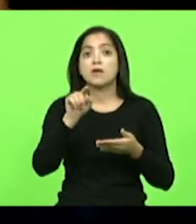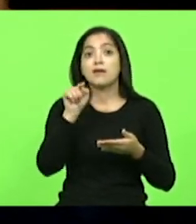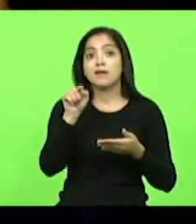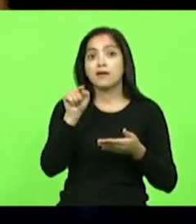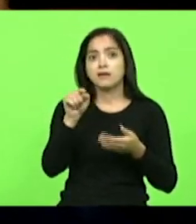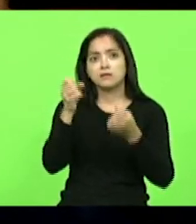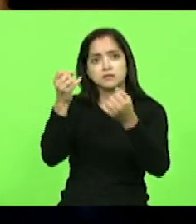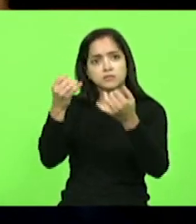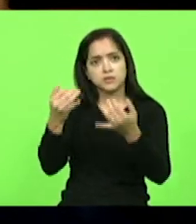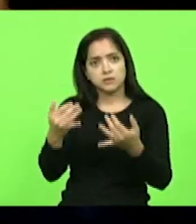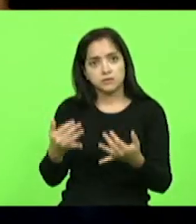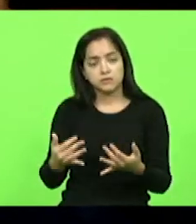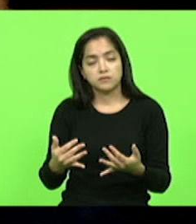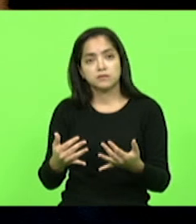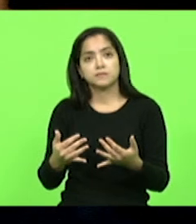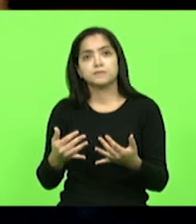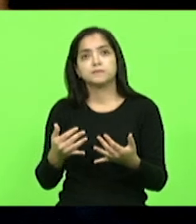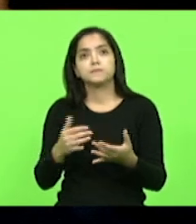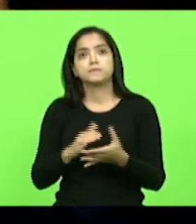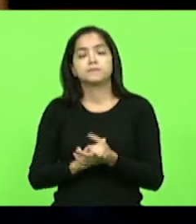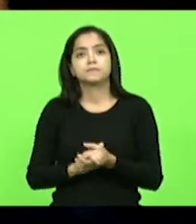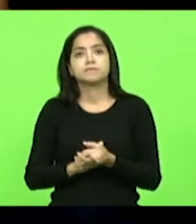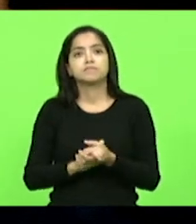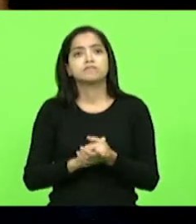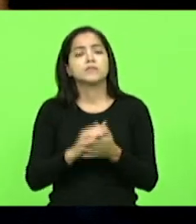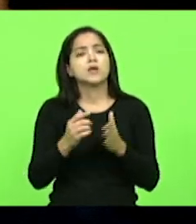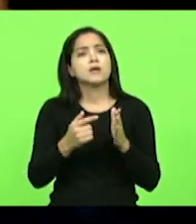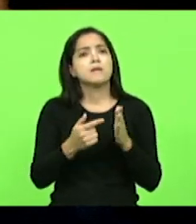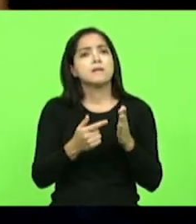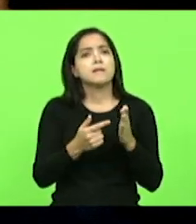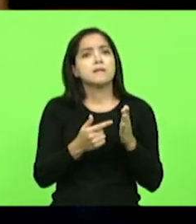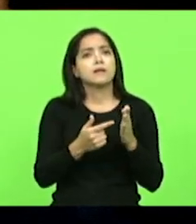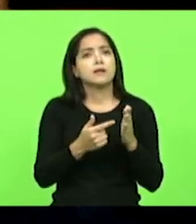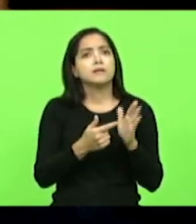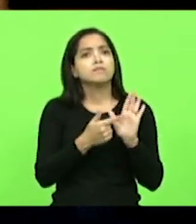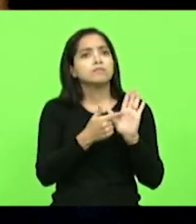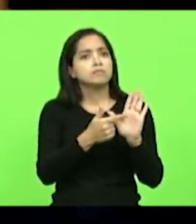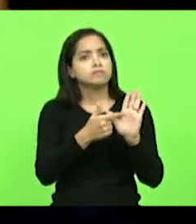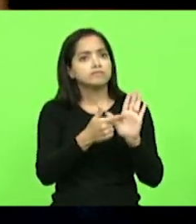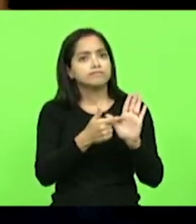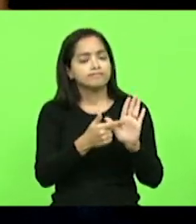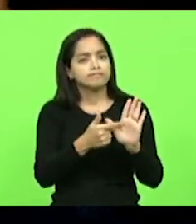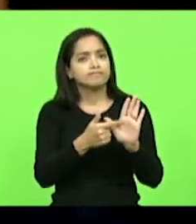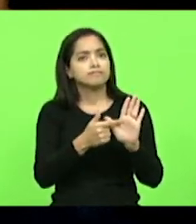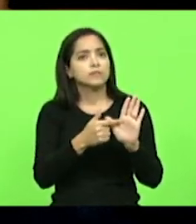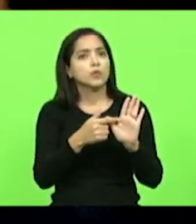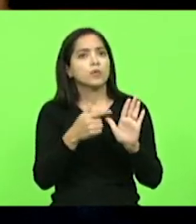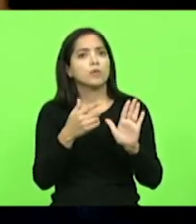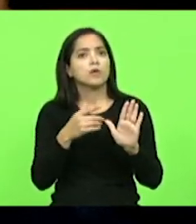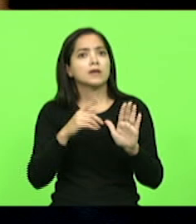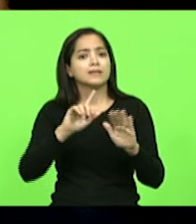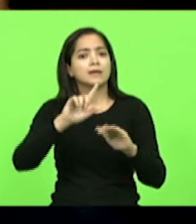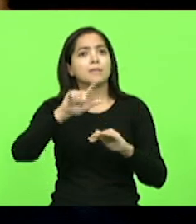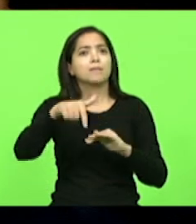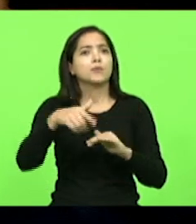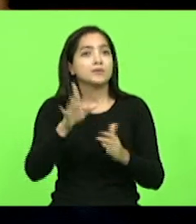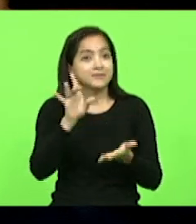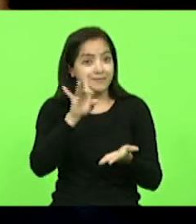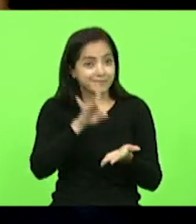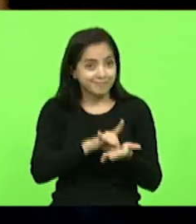me mostrou a realidade logo depois do tornado de